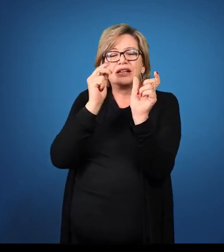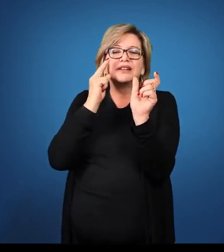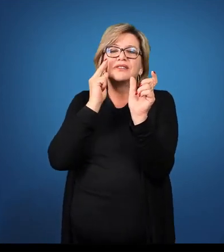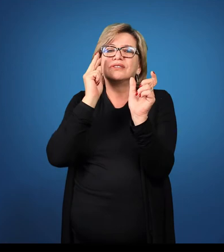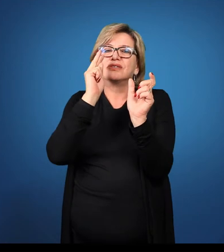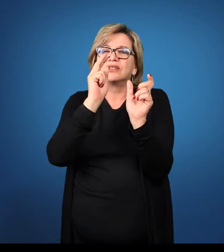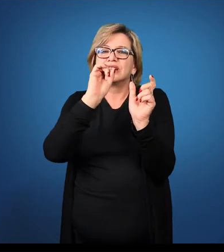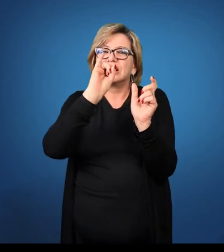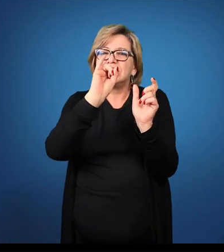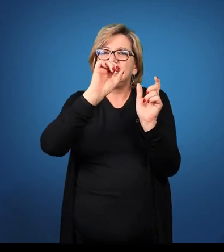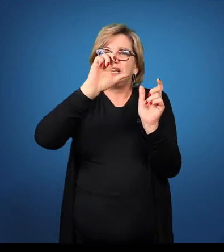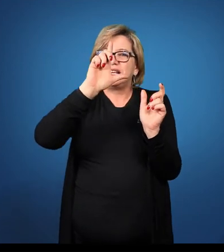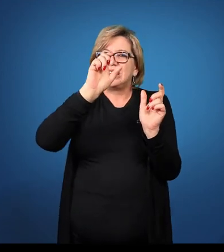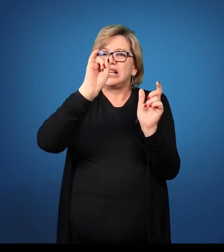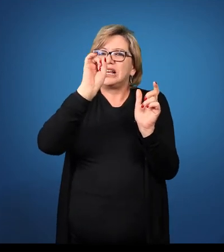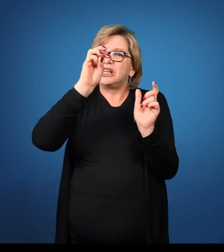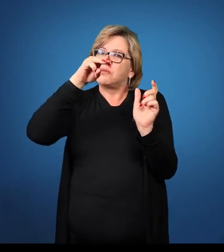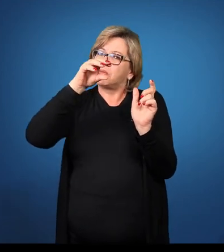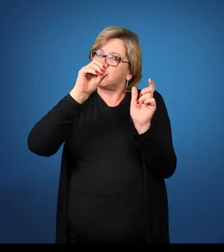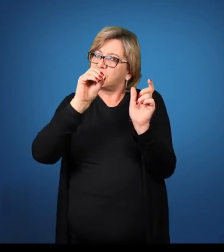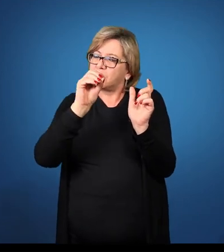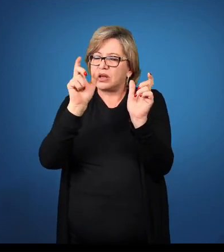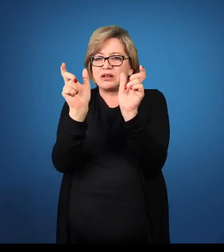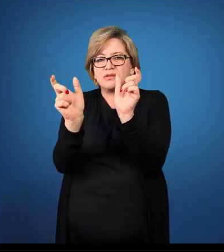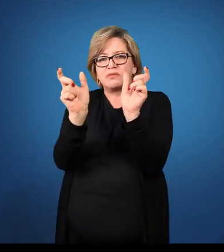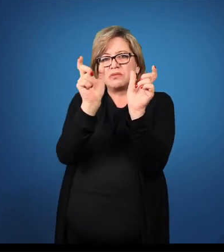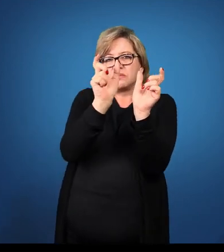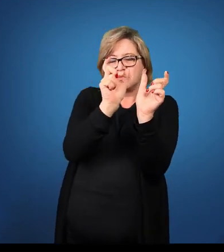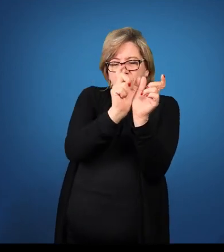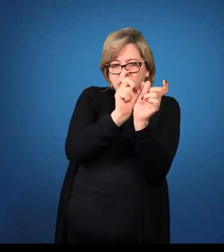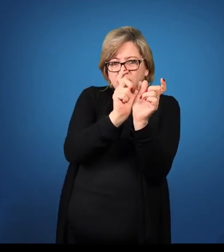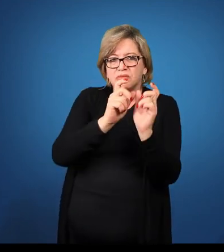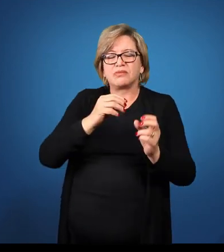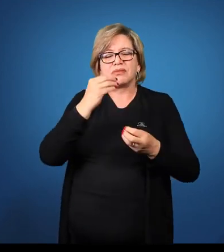ílimo na parte radical.